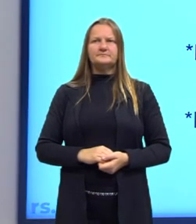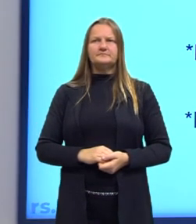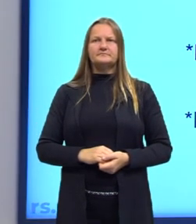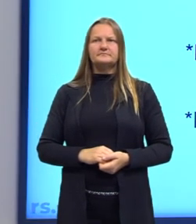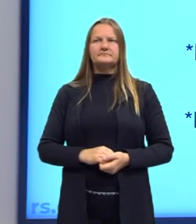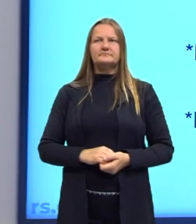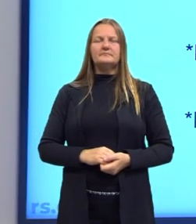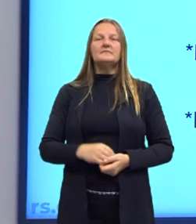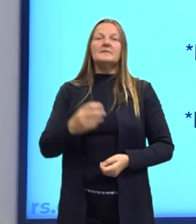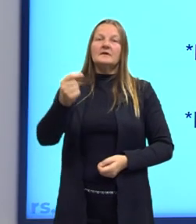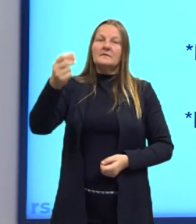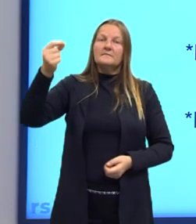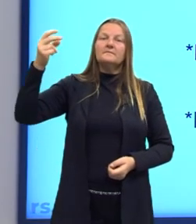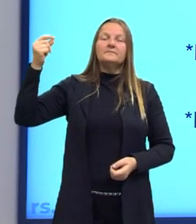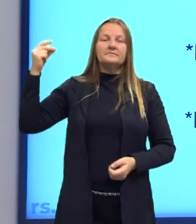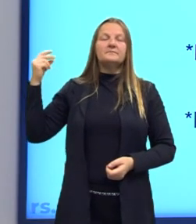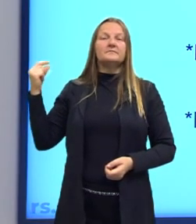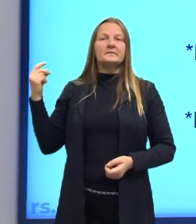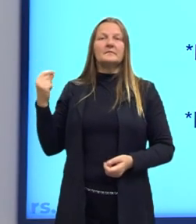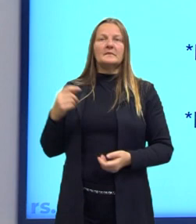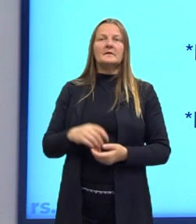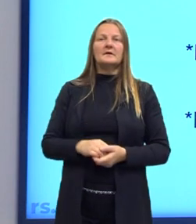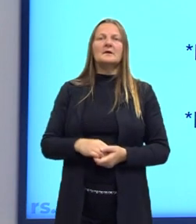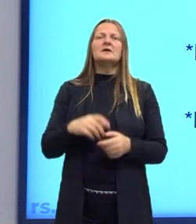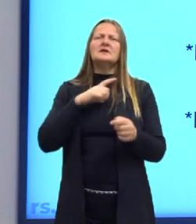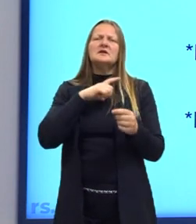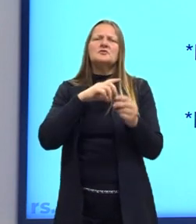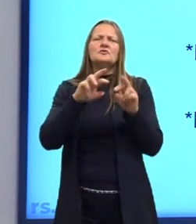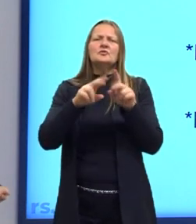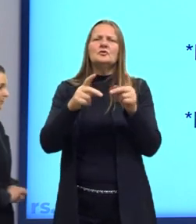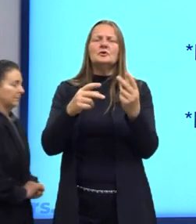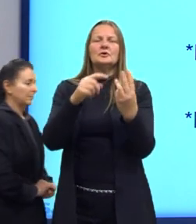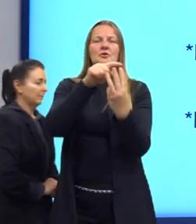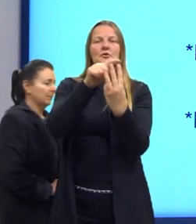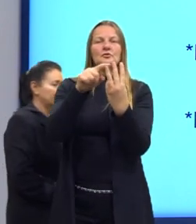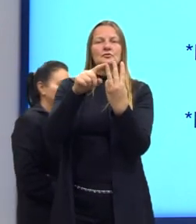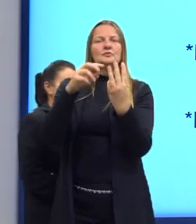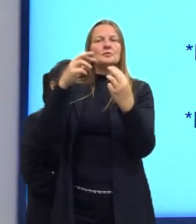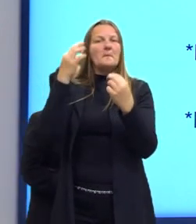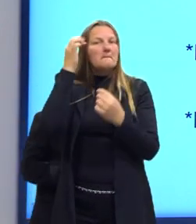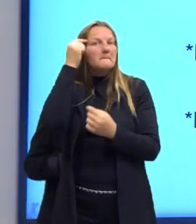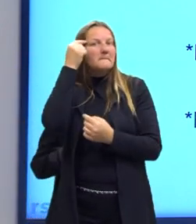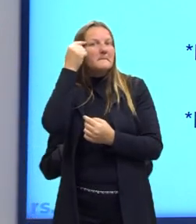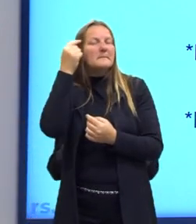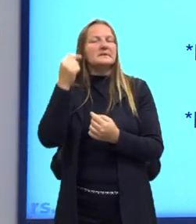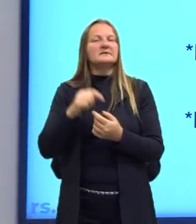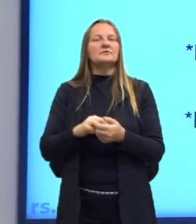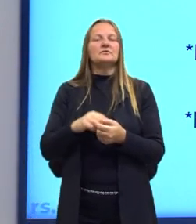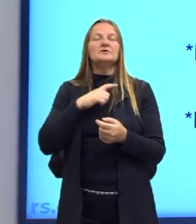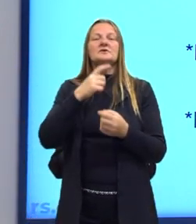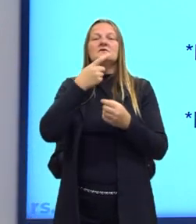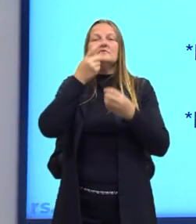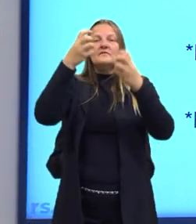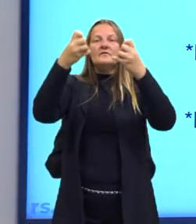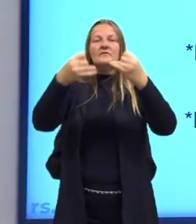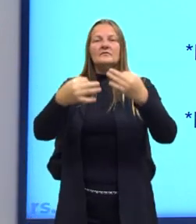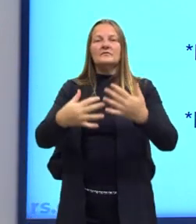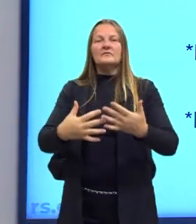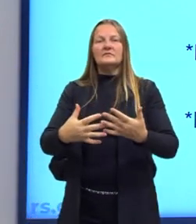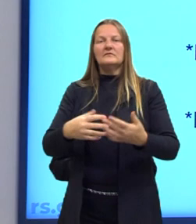Havíamos, né, turma, antigamente, o Thomas Malthus e o David Ricardo, eles apostavam que haveria um